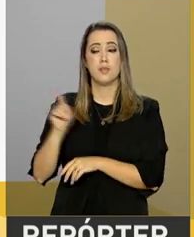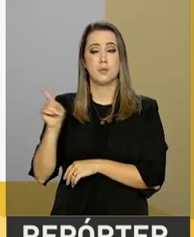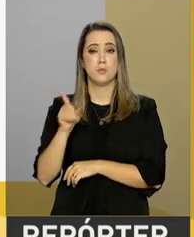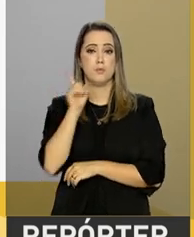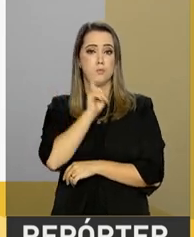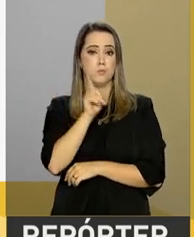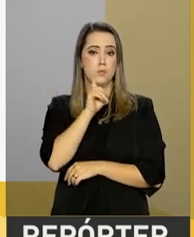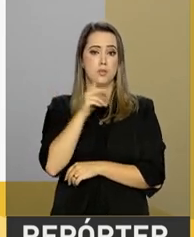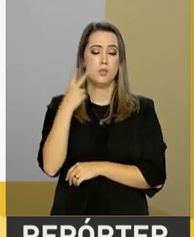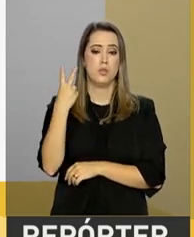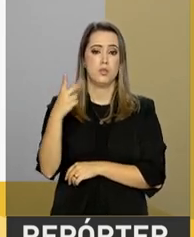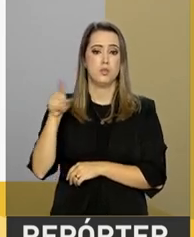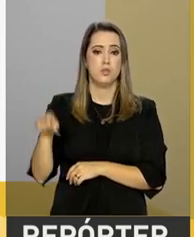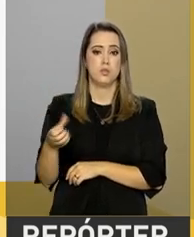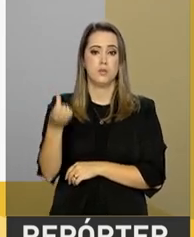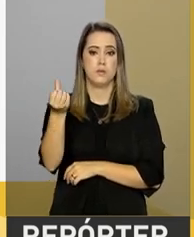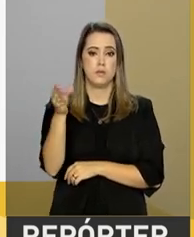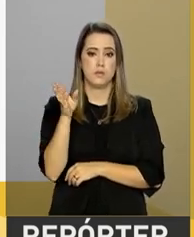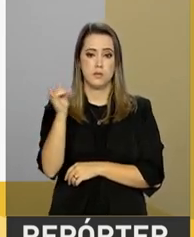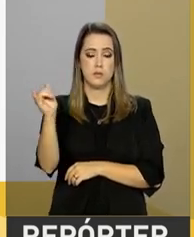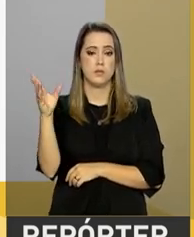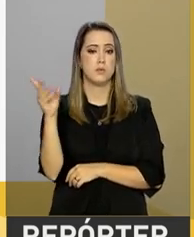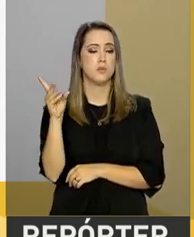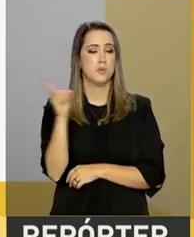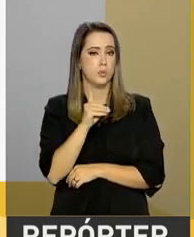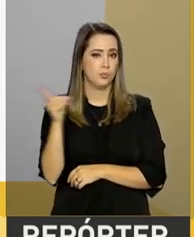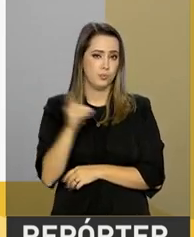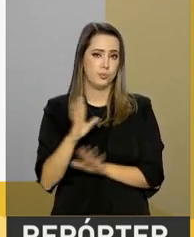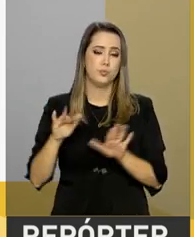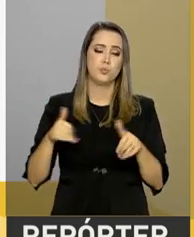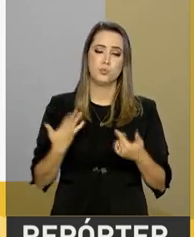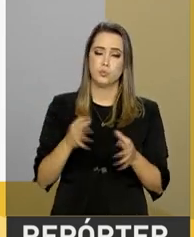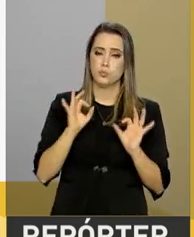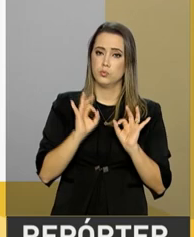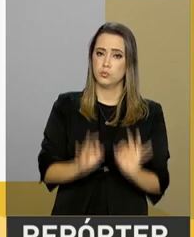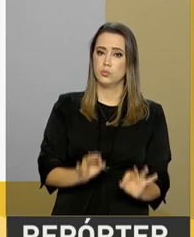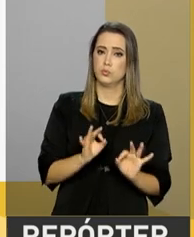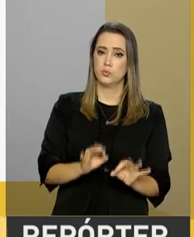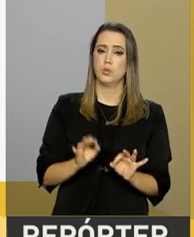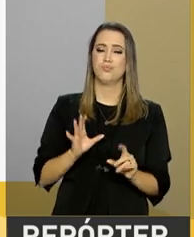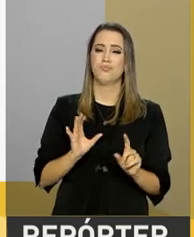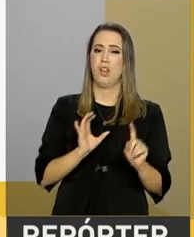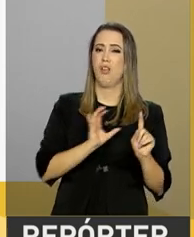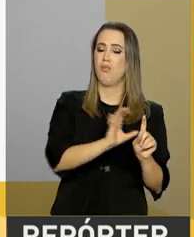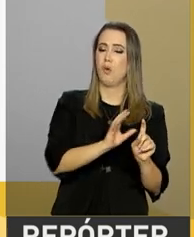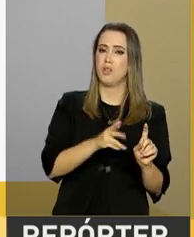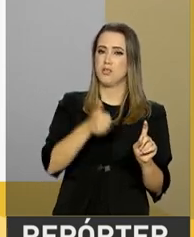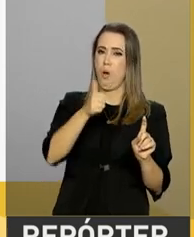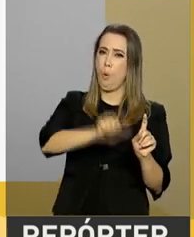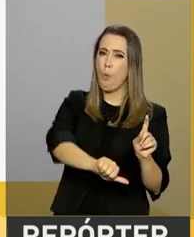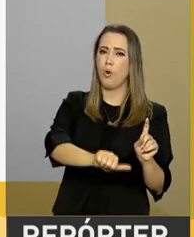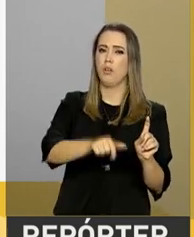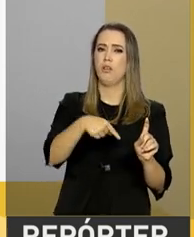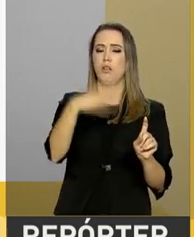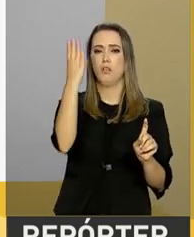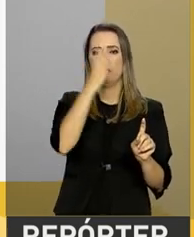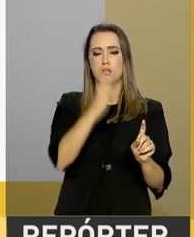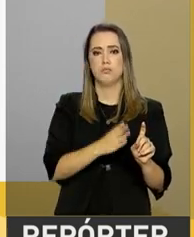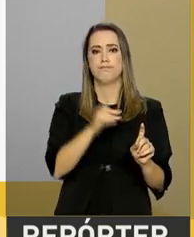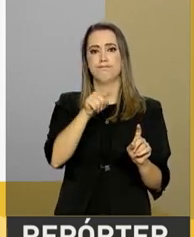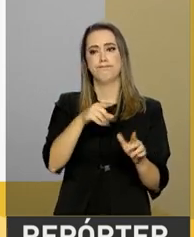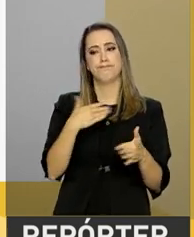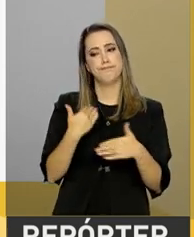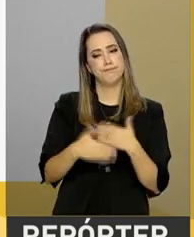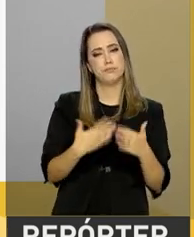bilhões de dólares e, com certeza, haverá um impacto significativo caso a medida prevaleça.